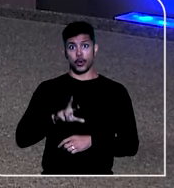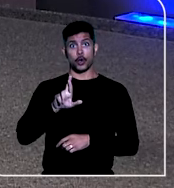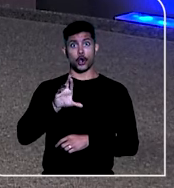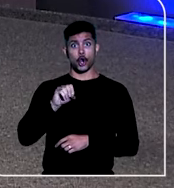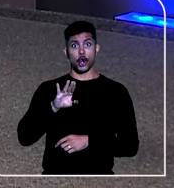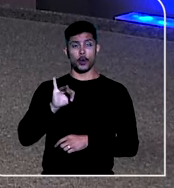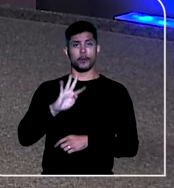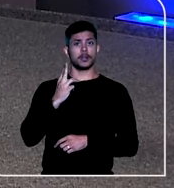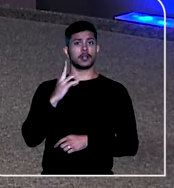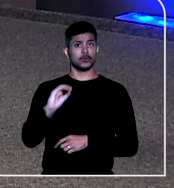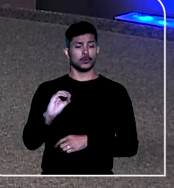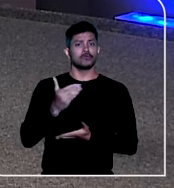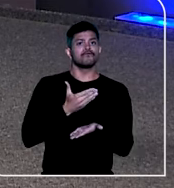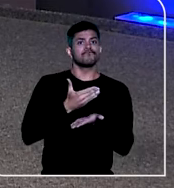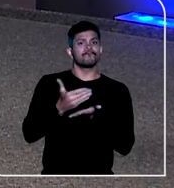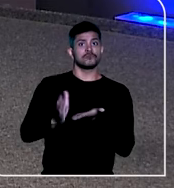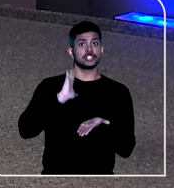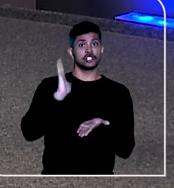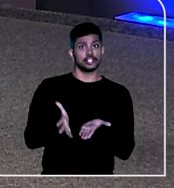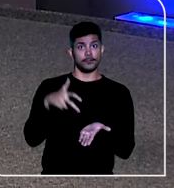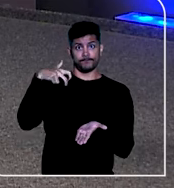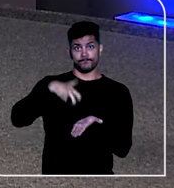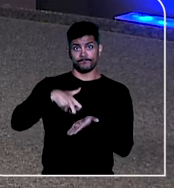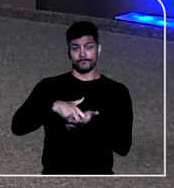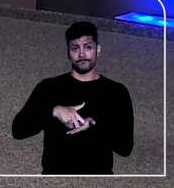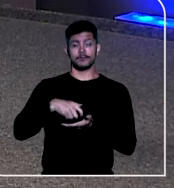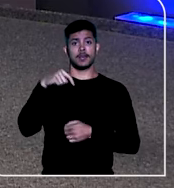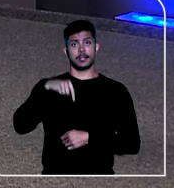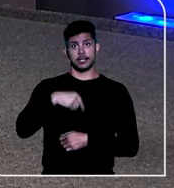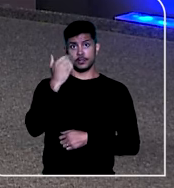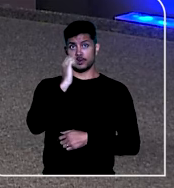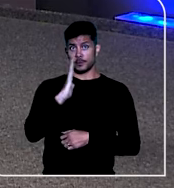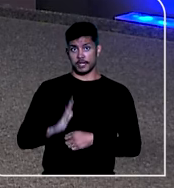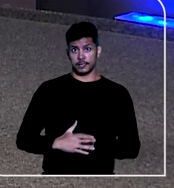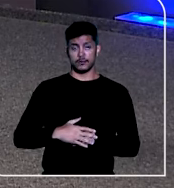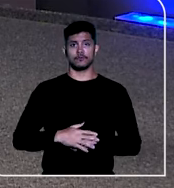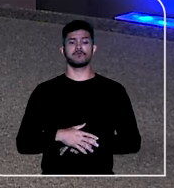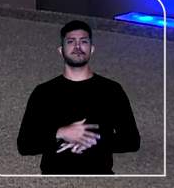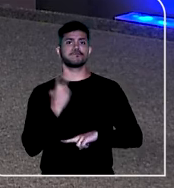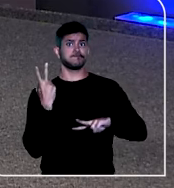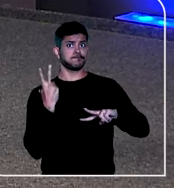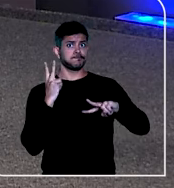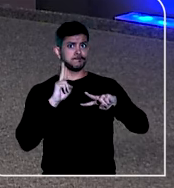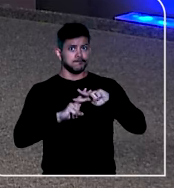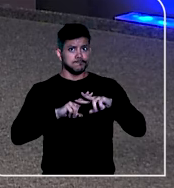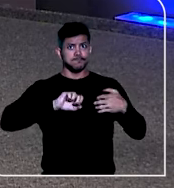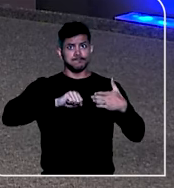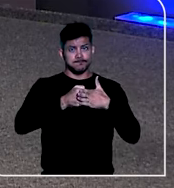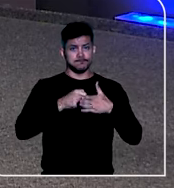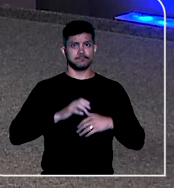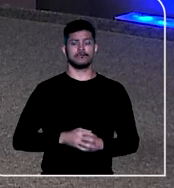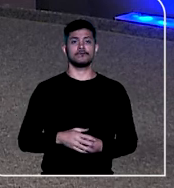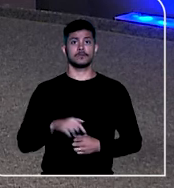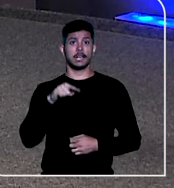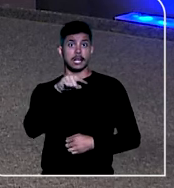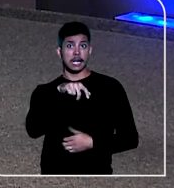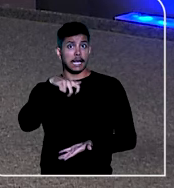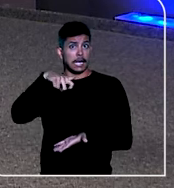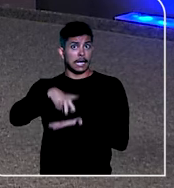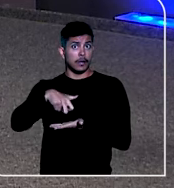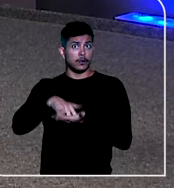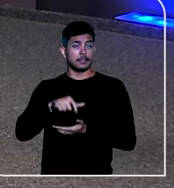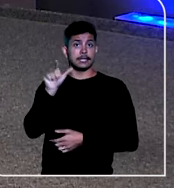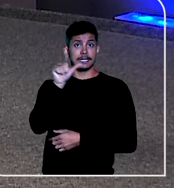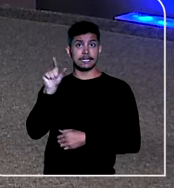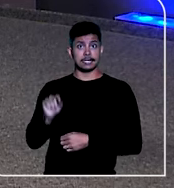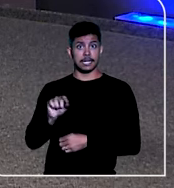imediatamente a pena aqui no Brasil em regime fechado. O ex-jogador foi condenado pela Justiça Italiana a